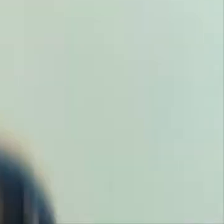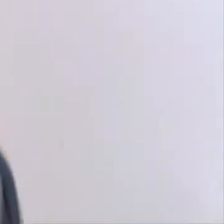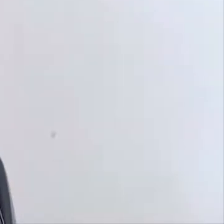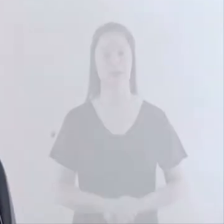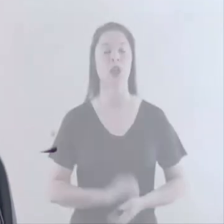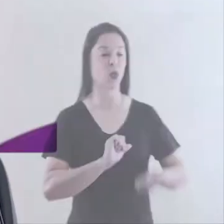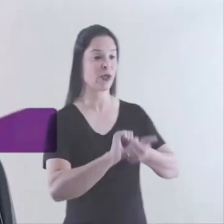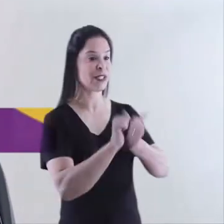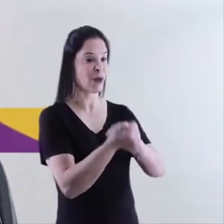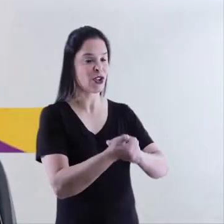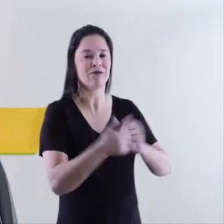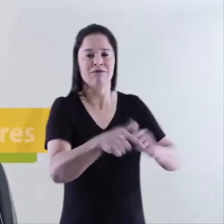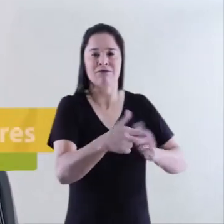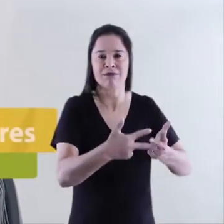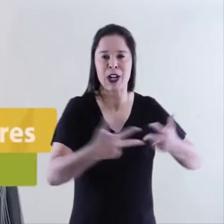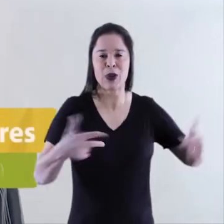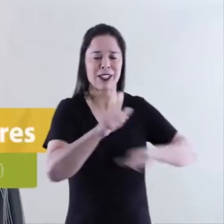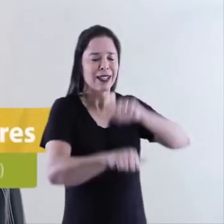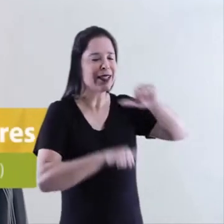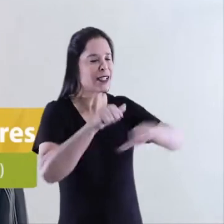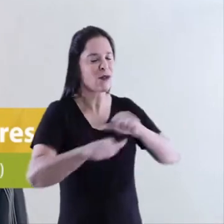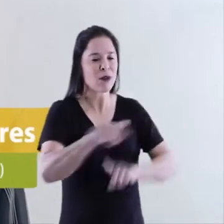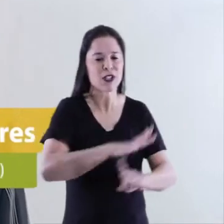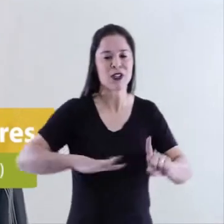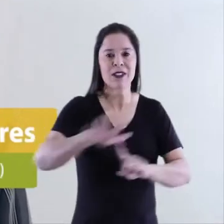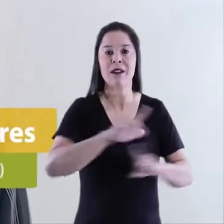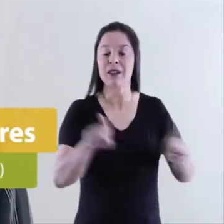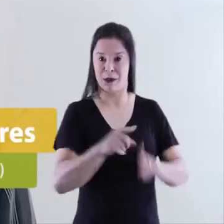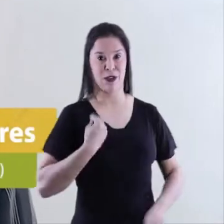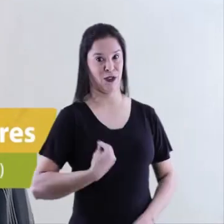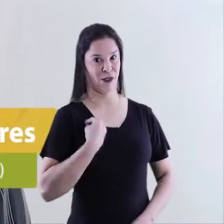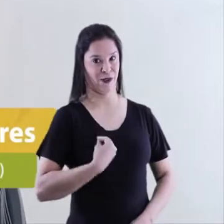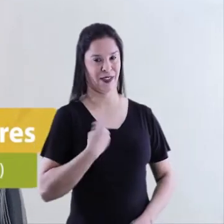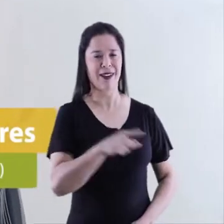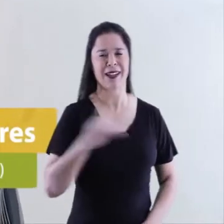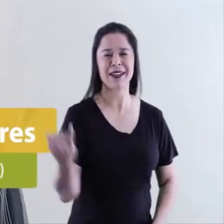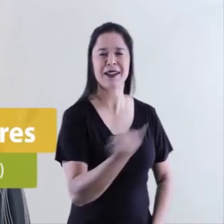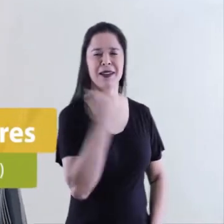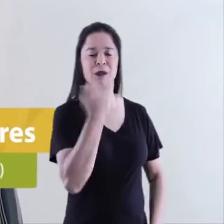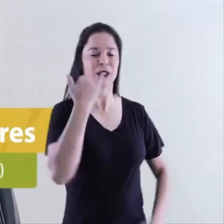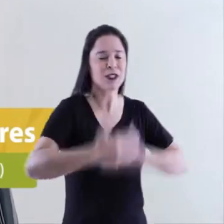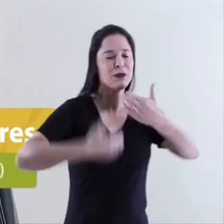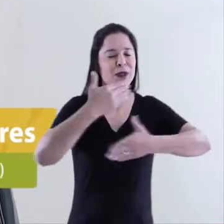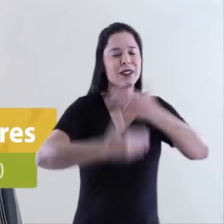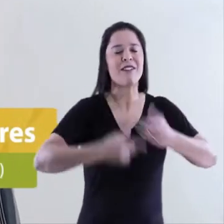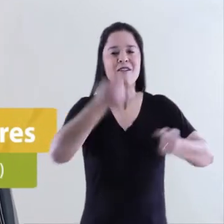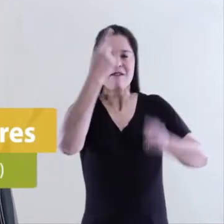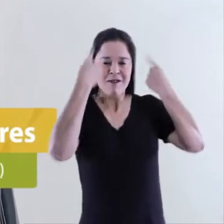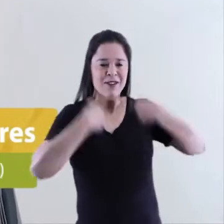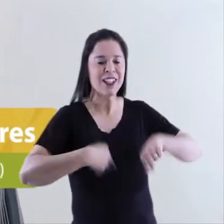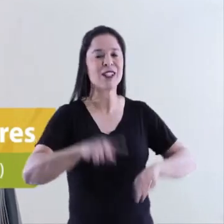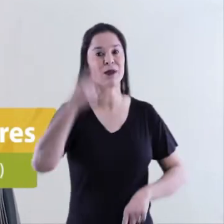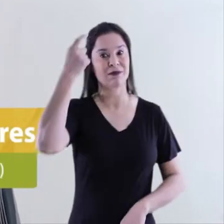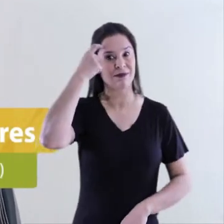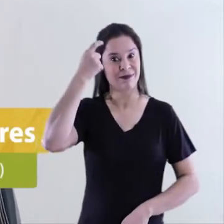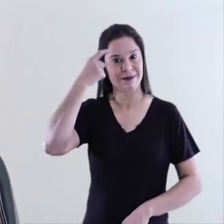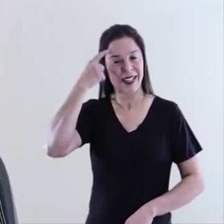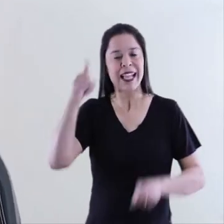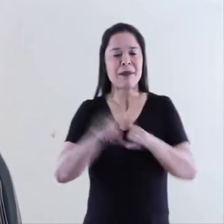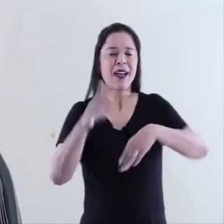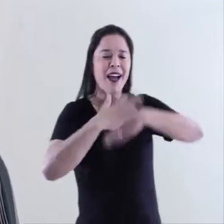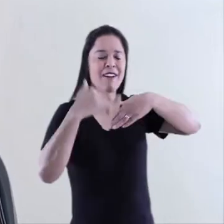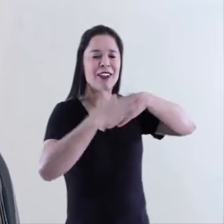O esporte é uma ferramenta de transformação social e de vida, importante para o desenvolvimento físico, cognitivo,